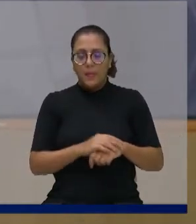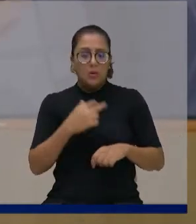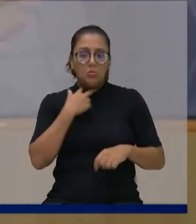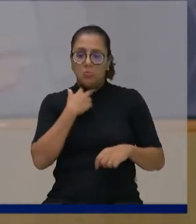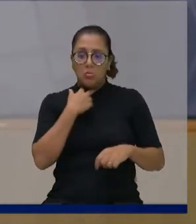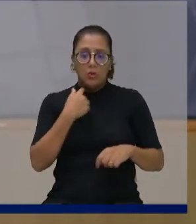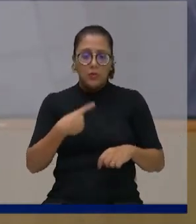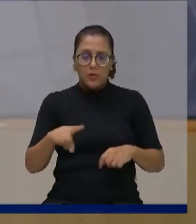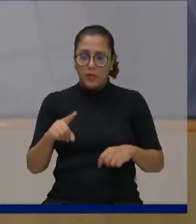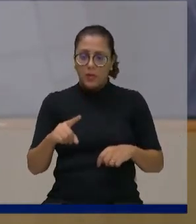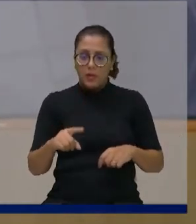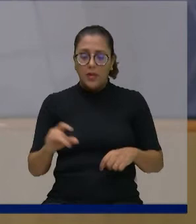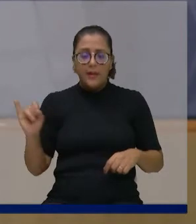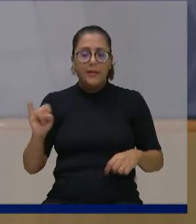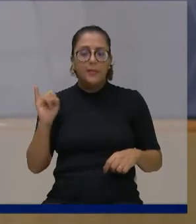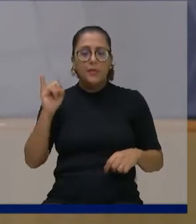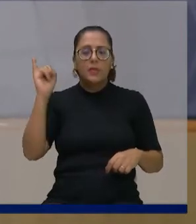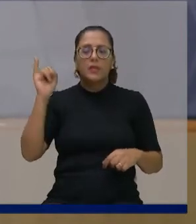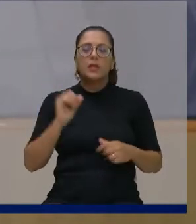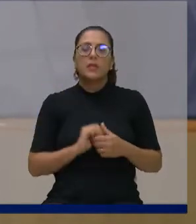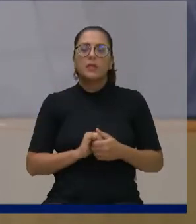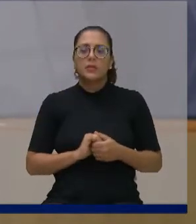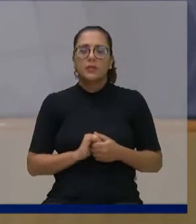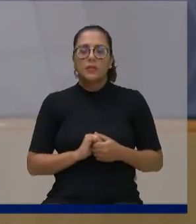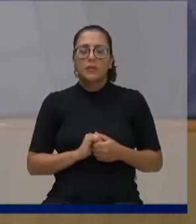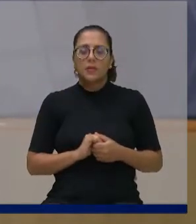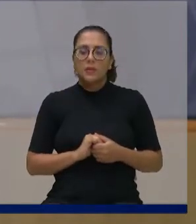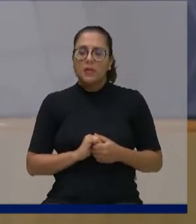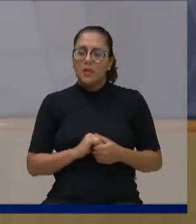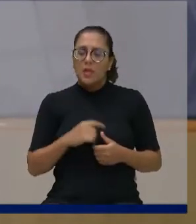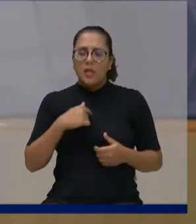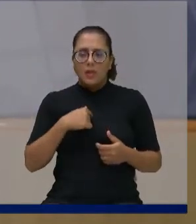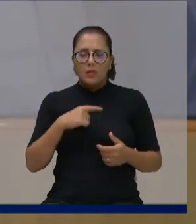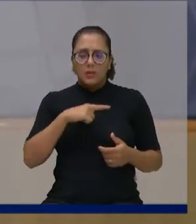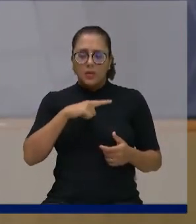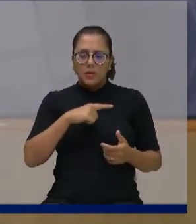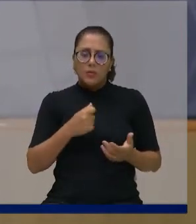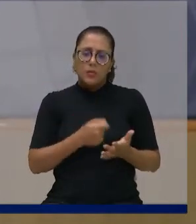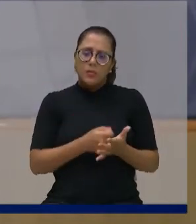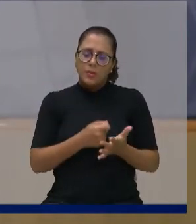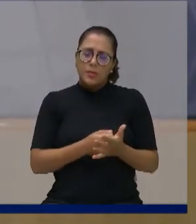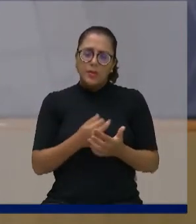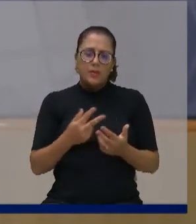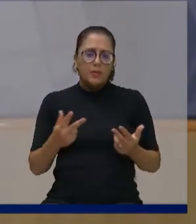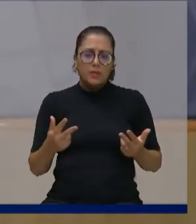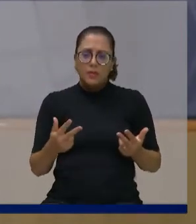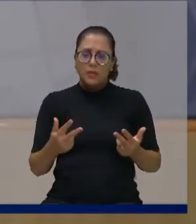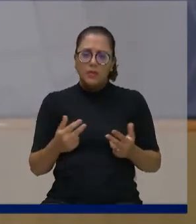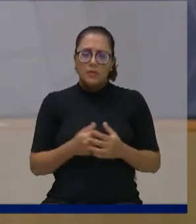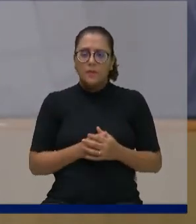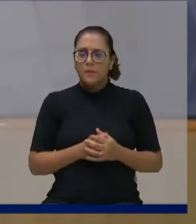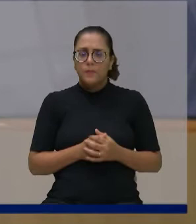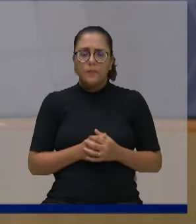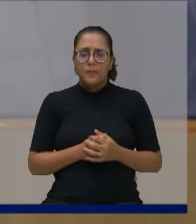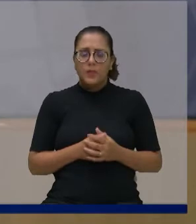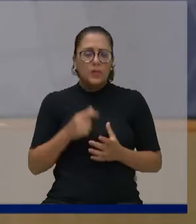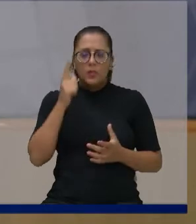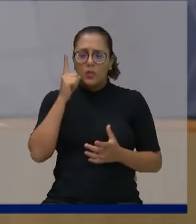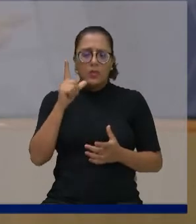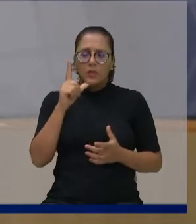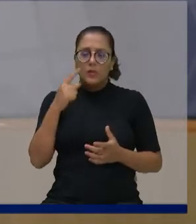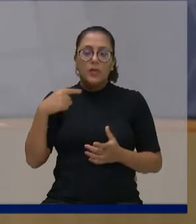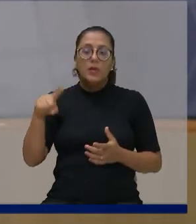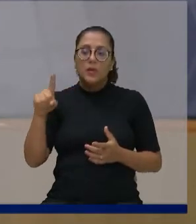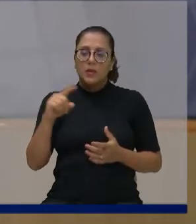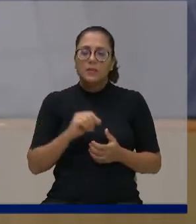É muito importante, e eu não posso ir. Eu tenho meus compromissos aqui na cidade, bastante, então, eu não conseguiria ficar esse tempo